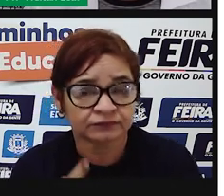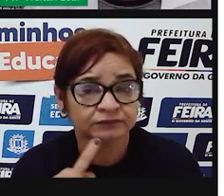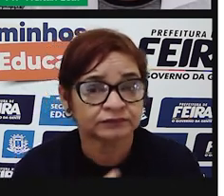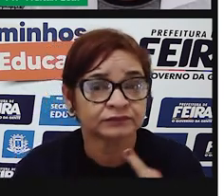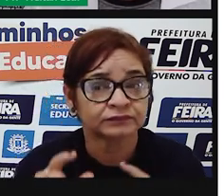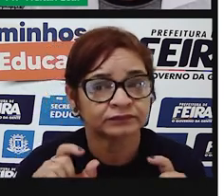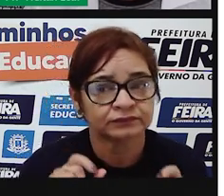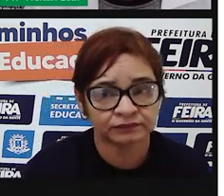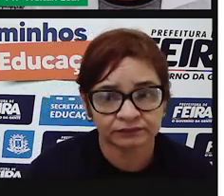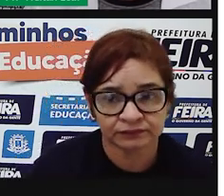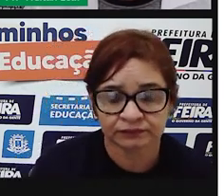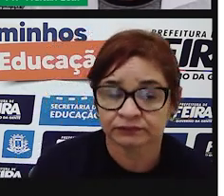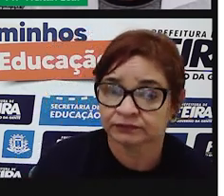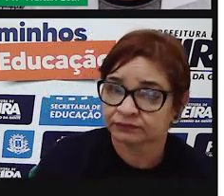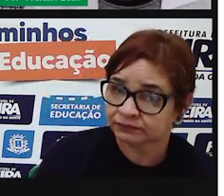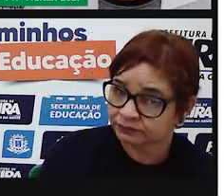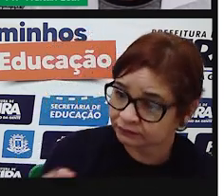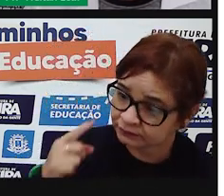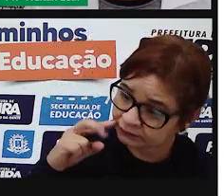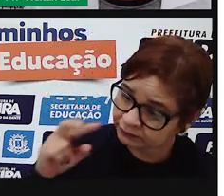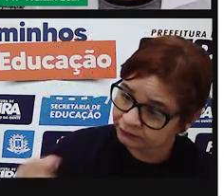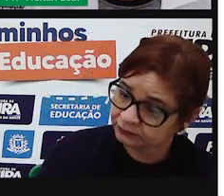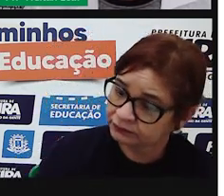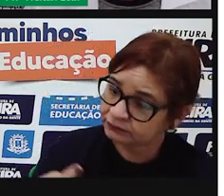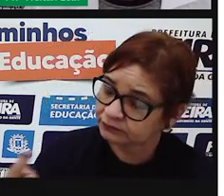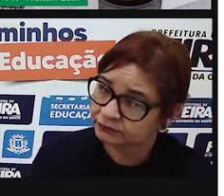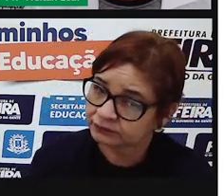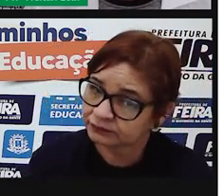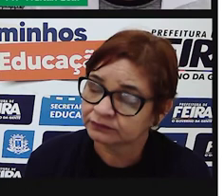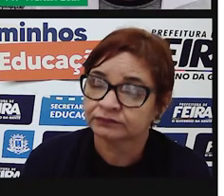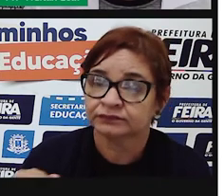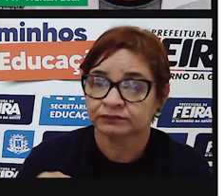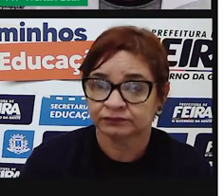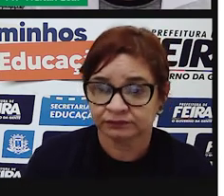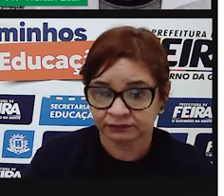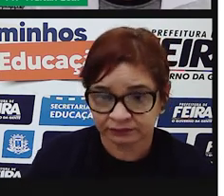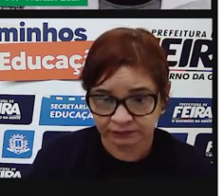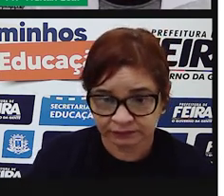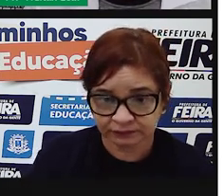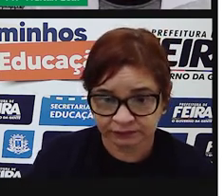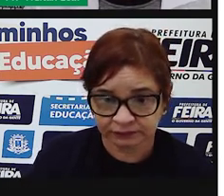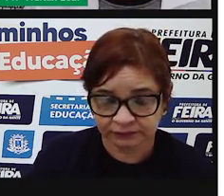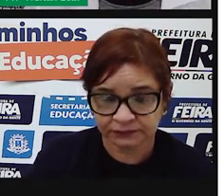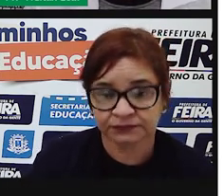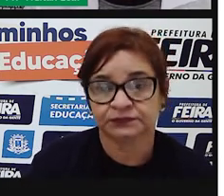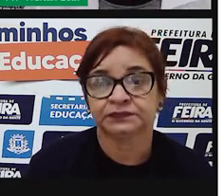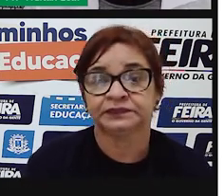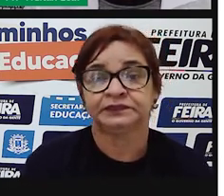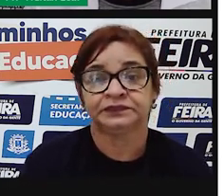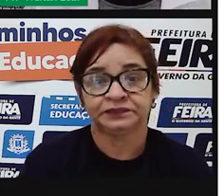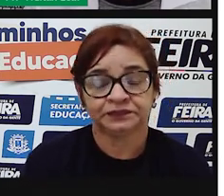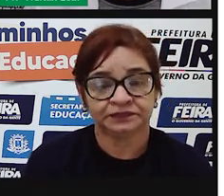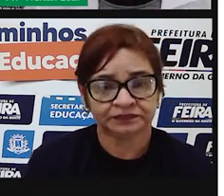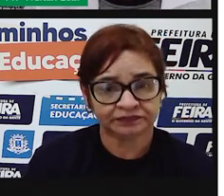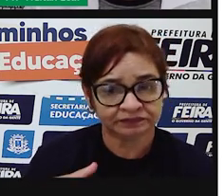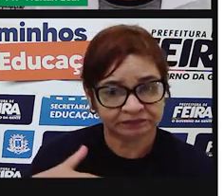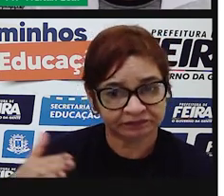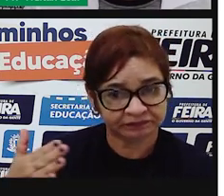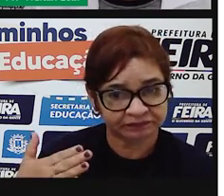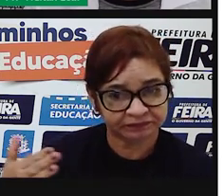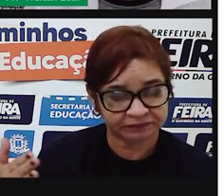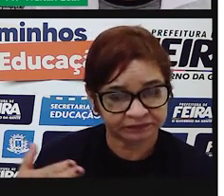interlocutor, queria ver alguns sapatos. Então, está representando aqui as falas de duas pessoas